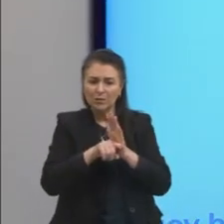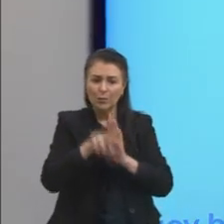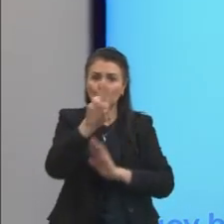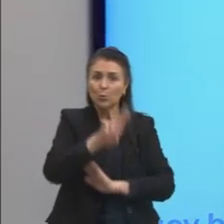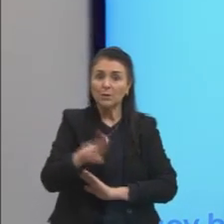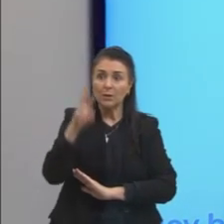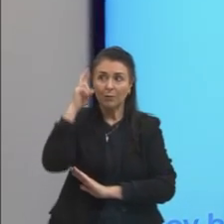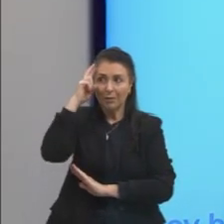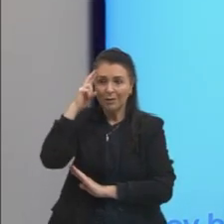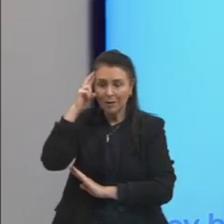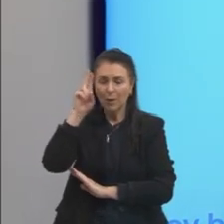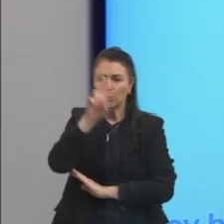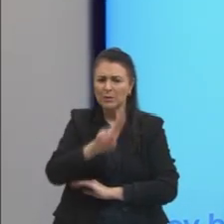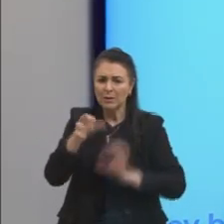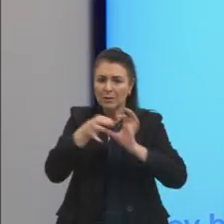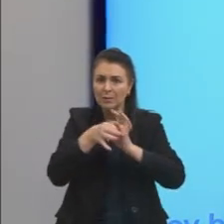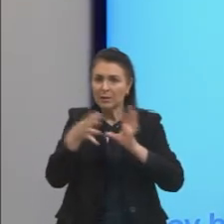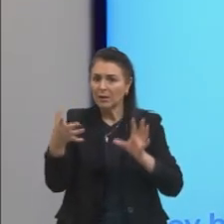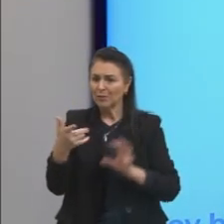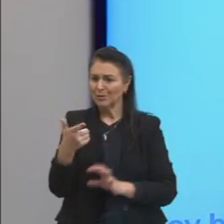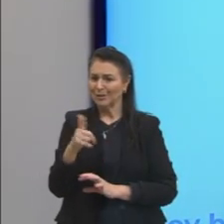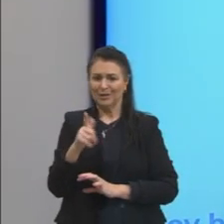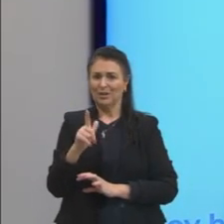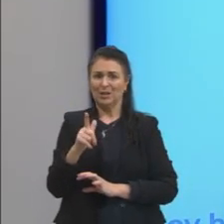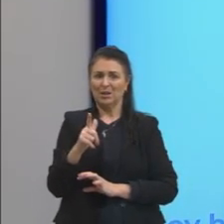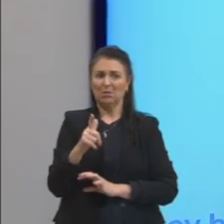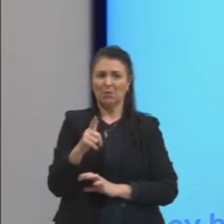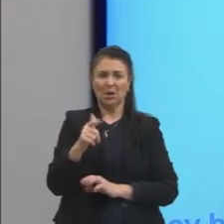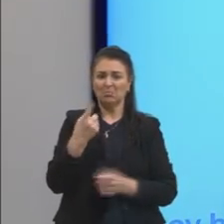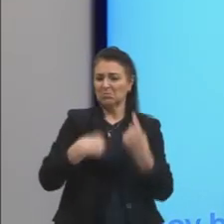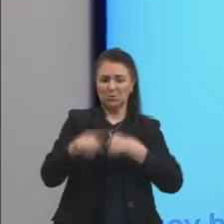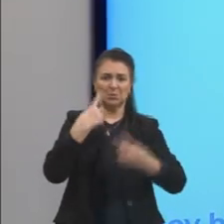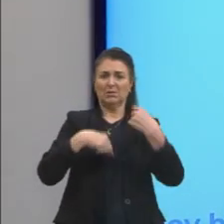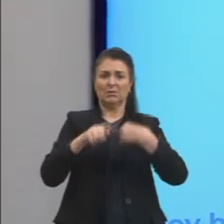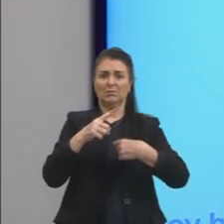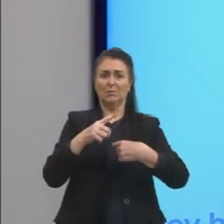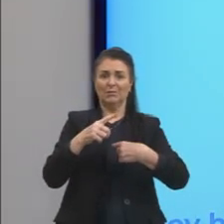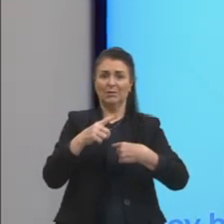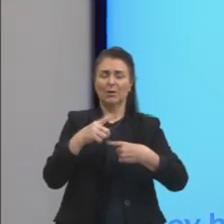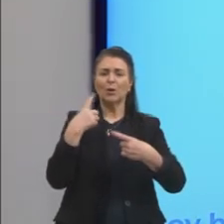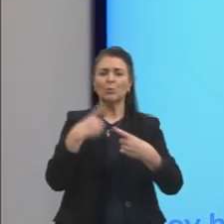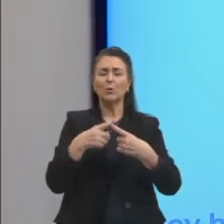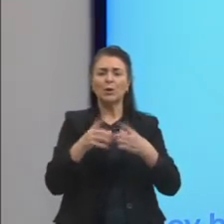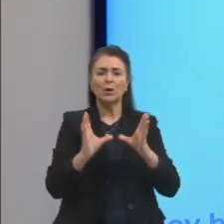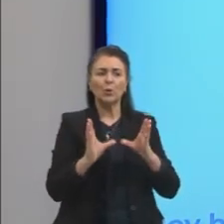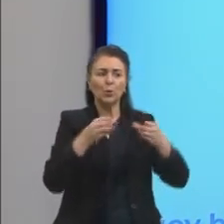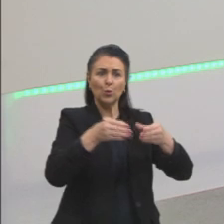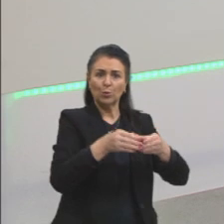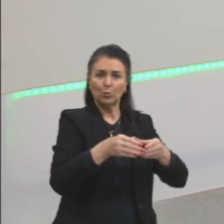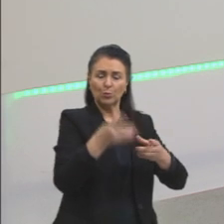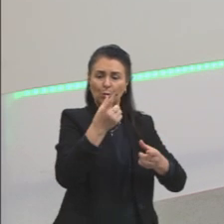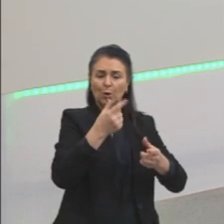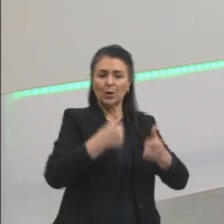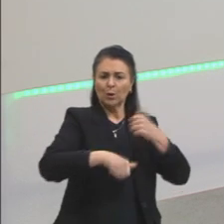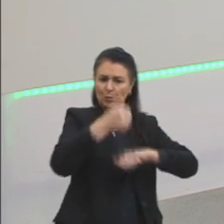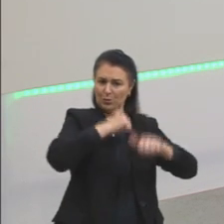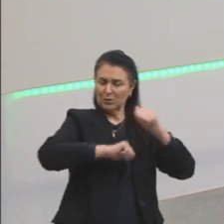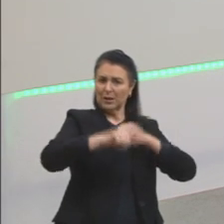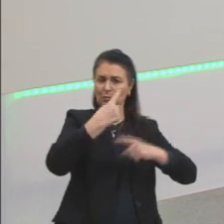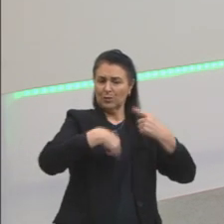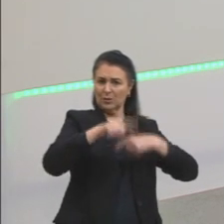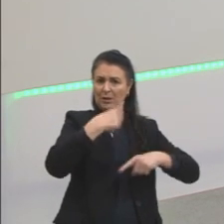pela liberdade, ele não tem sucesso. Por exemplo, o sucesso da tribo, são os nossos conhecimentos,